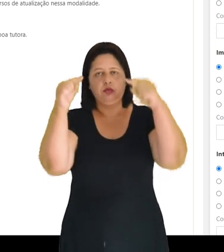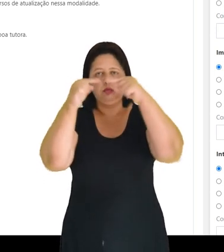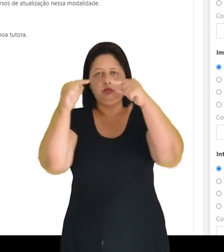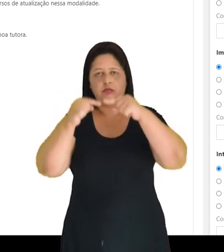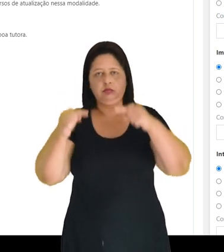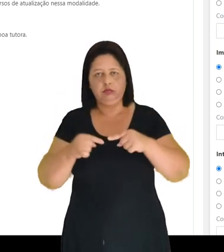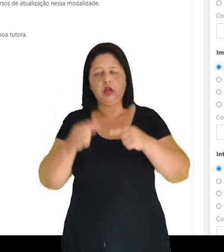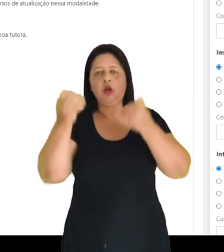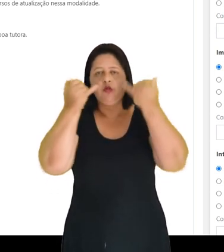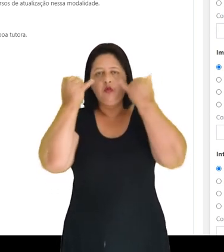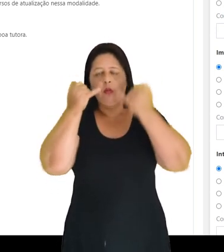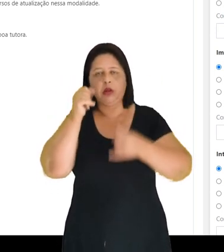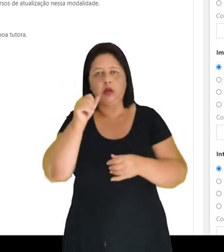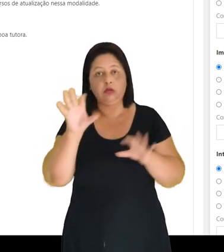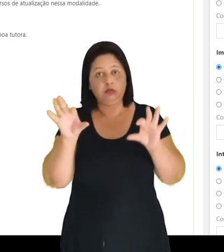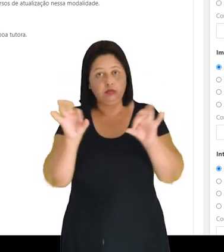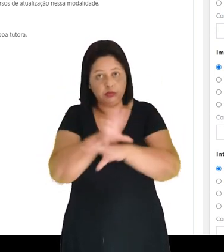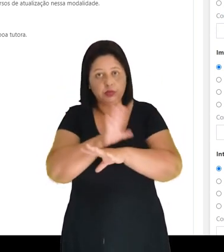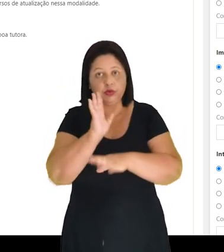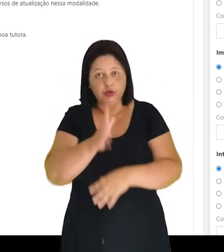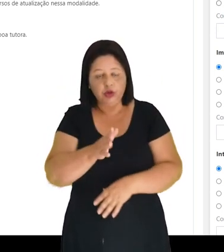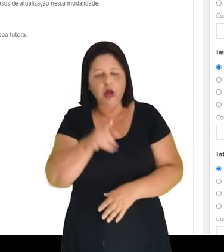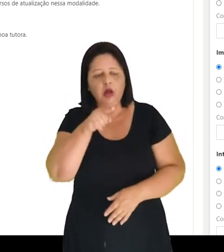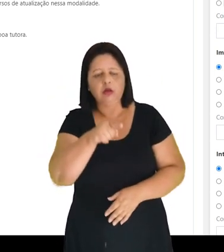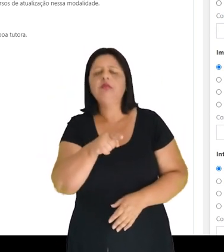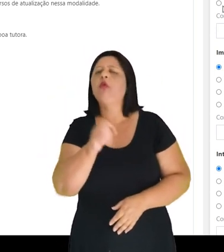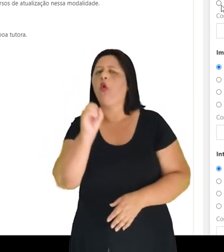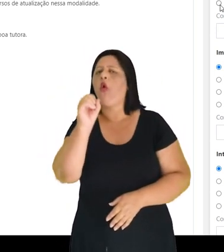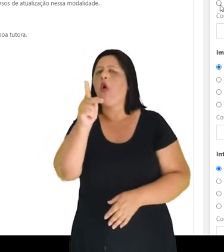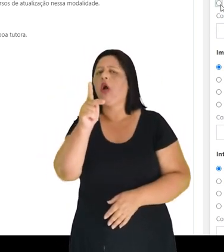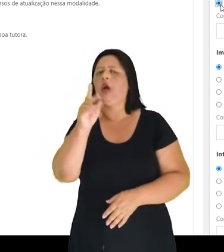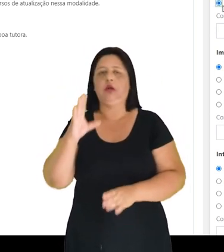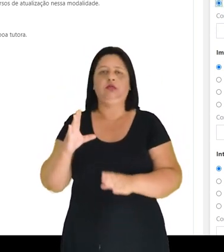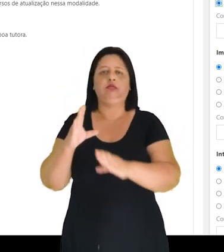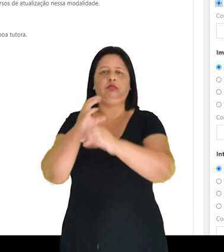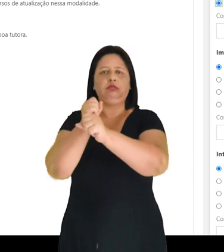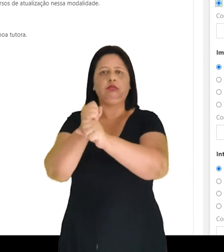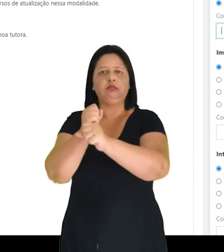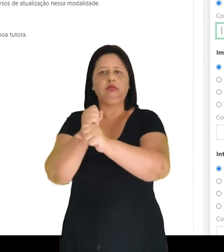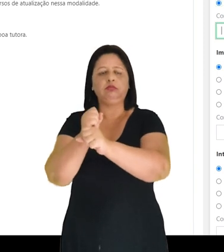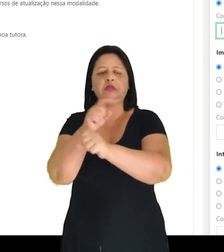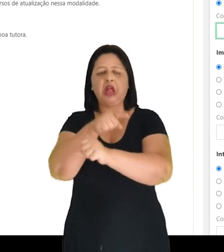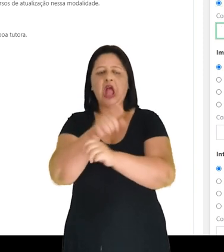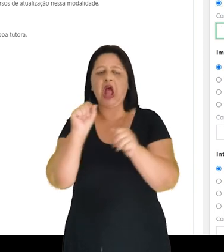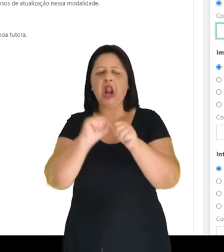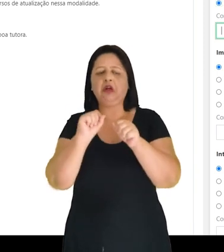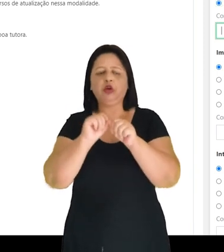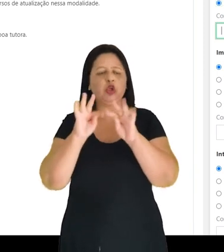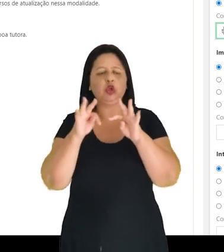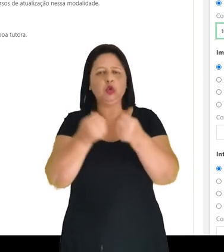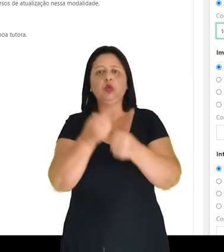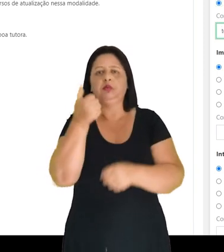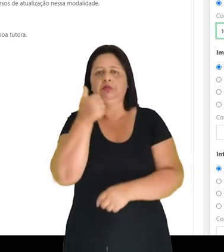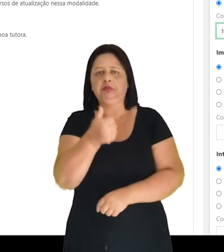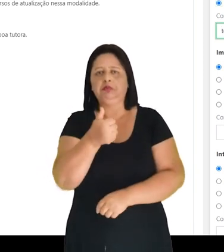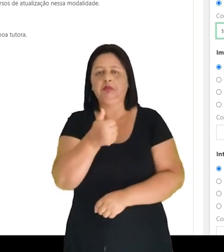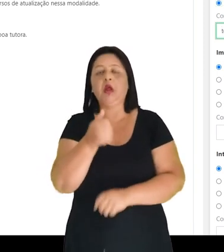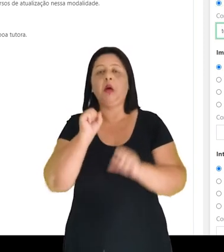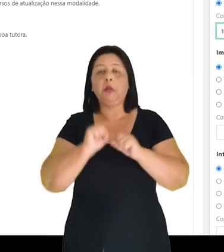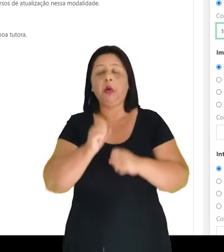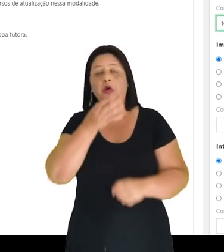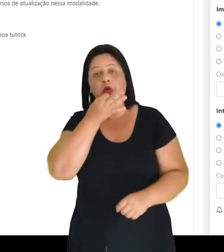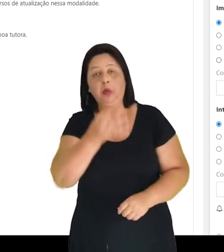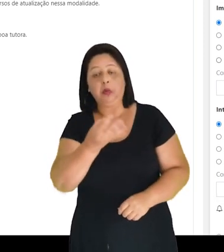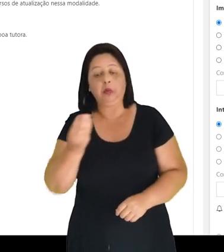critério, informações completas, eu vou considerar que a aluna atendeu plenamente. Posso colocar um